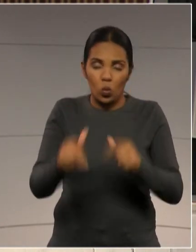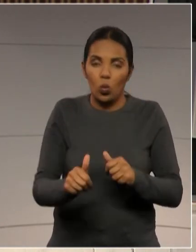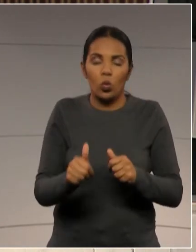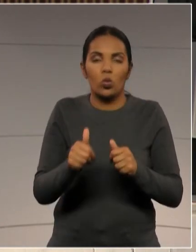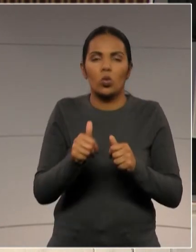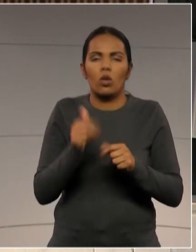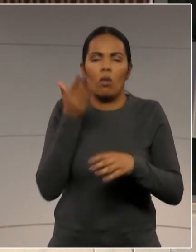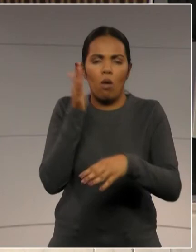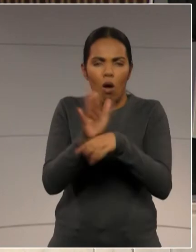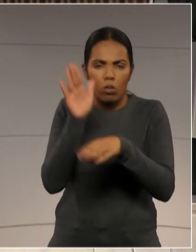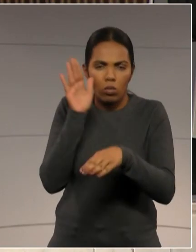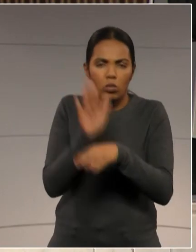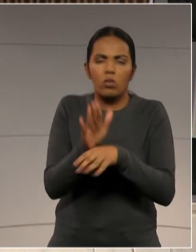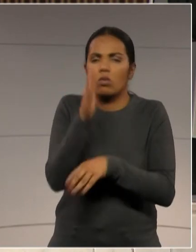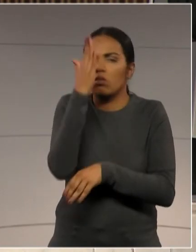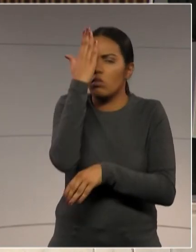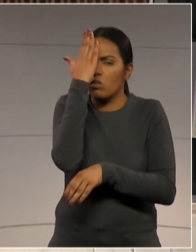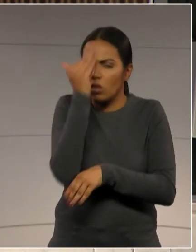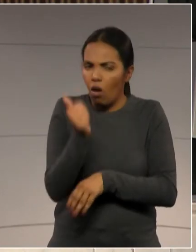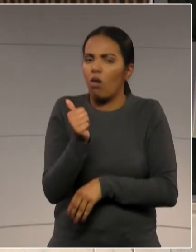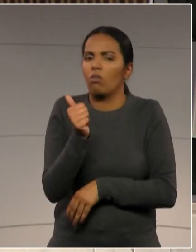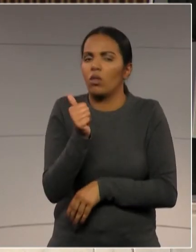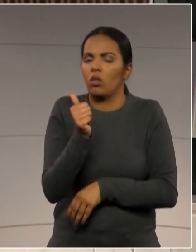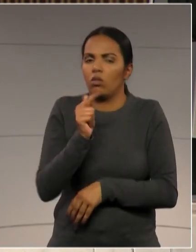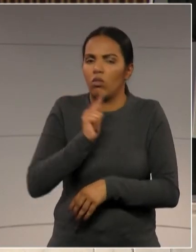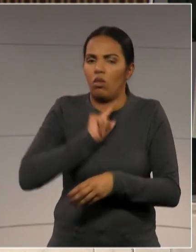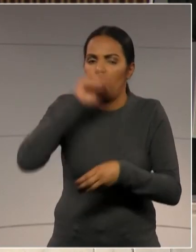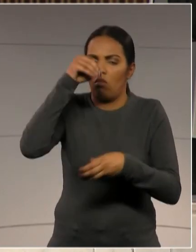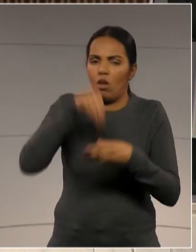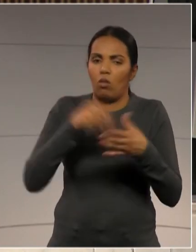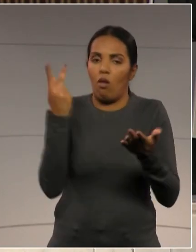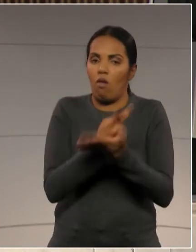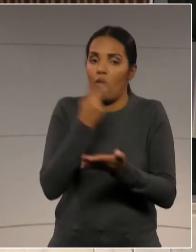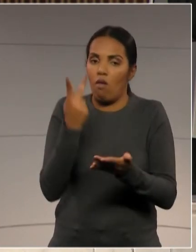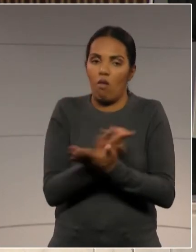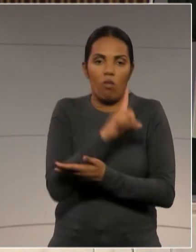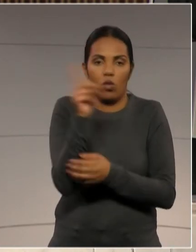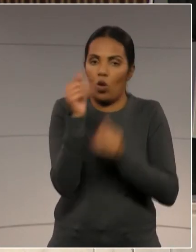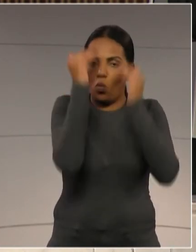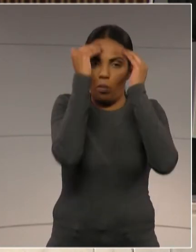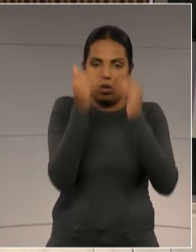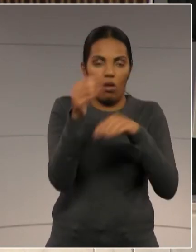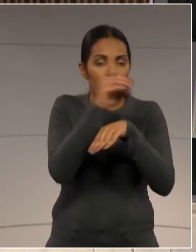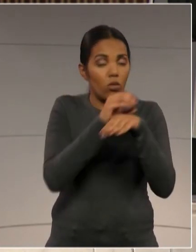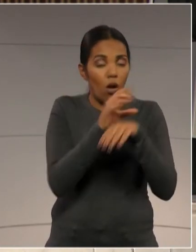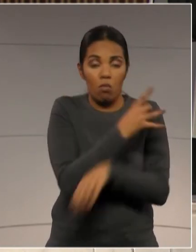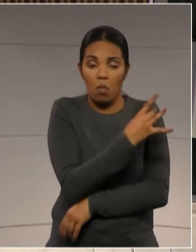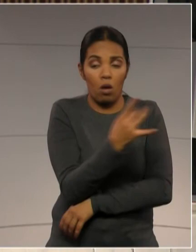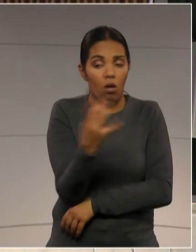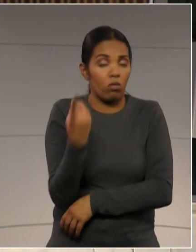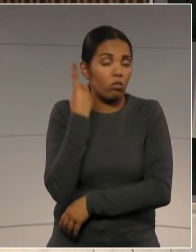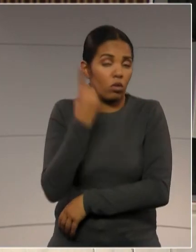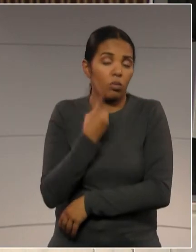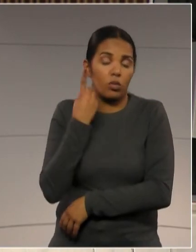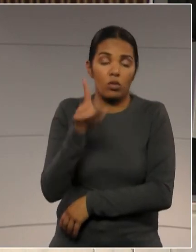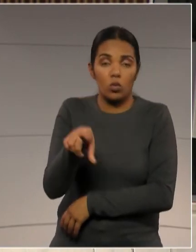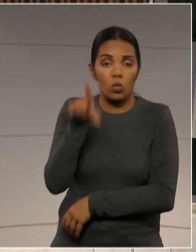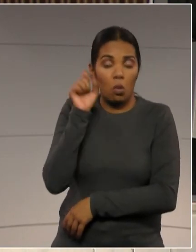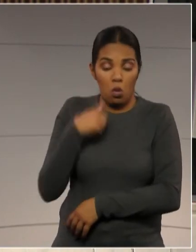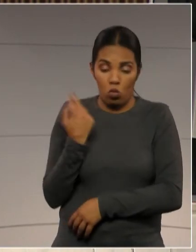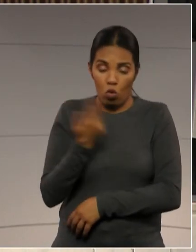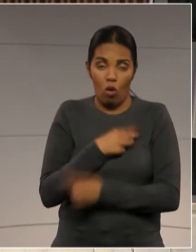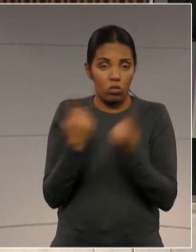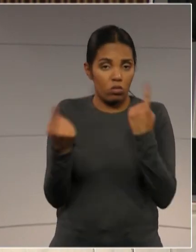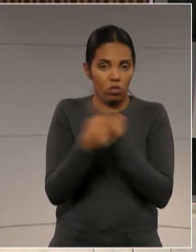assessorias sabem que esse projeto é inconstitucional. Caberá a cada deputado, a cada deputado, fazer sua escolha. Nós escolhemos votar pela